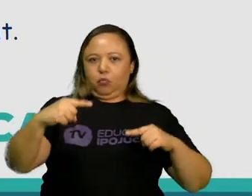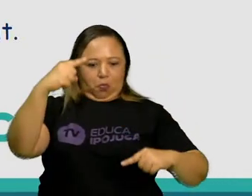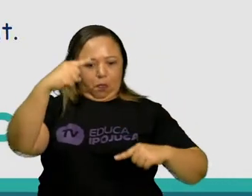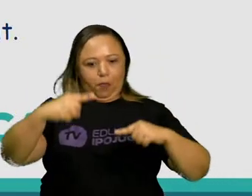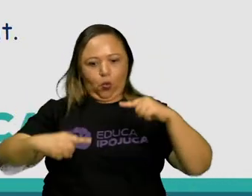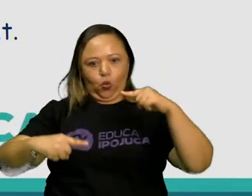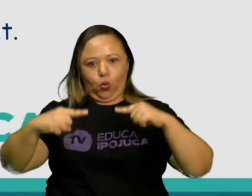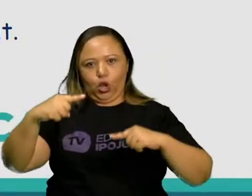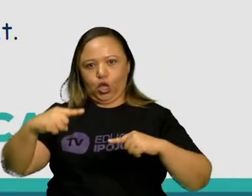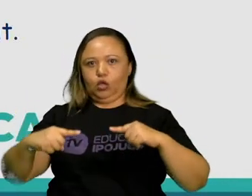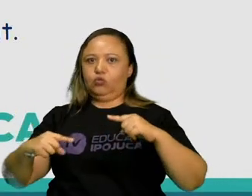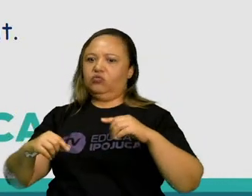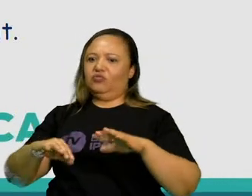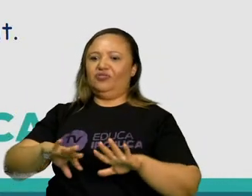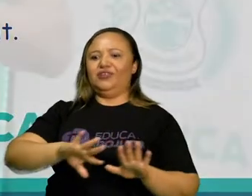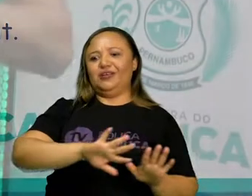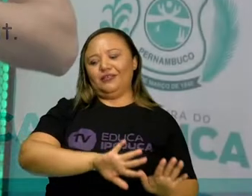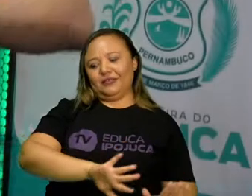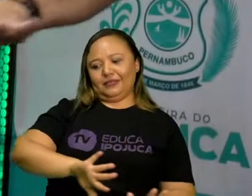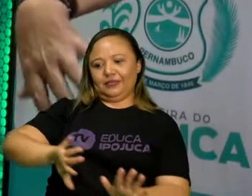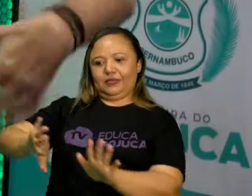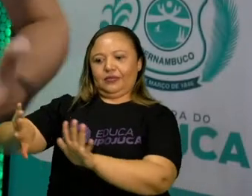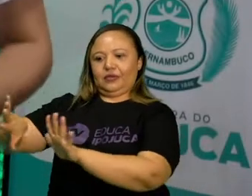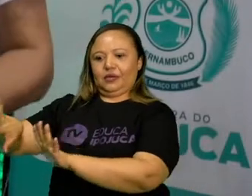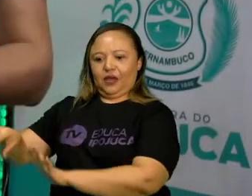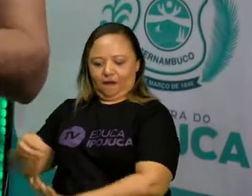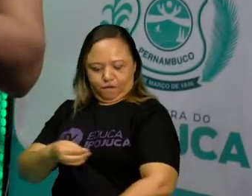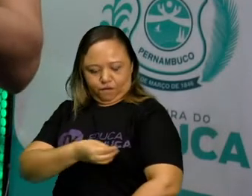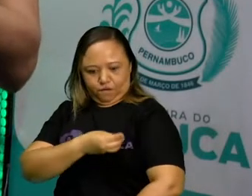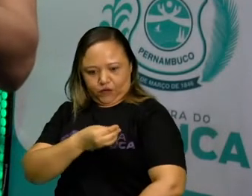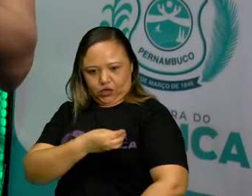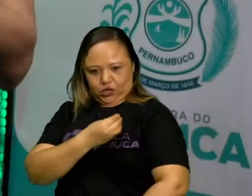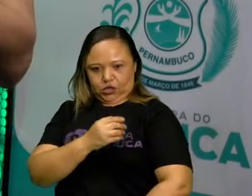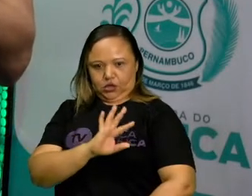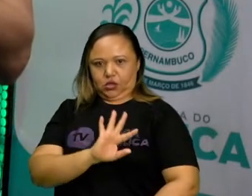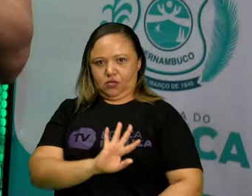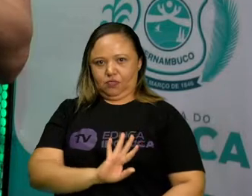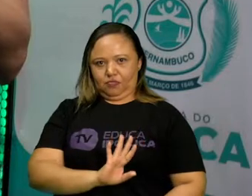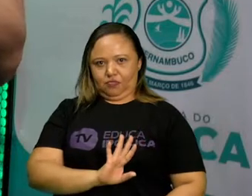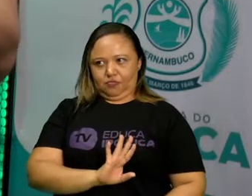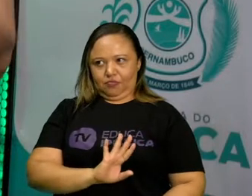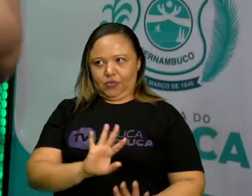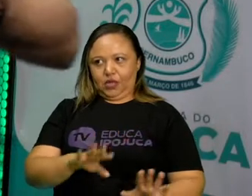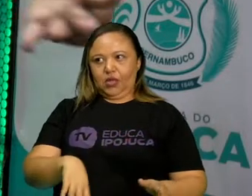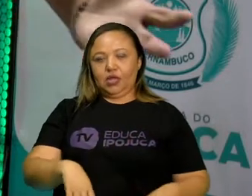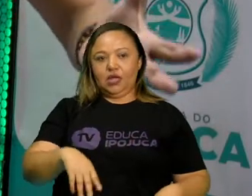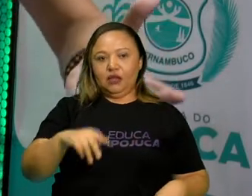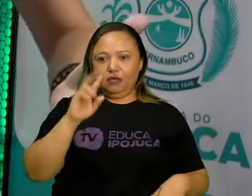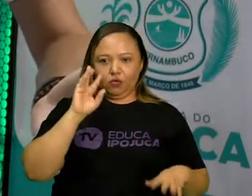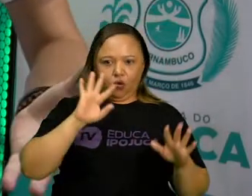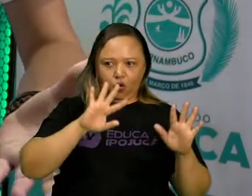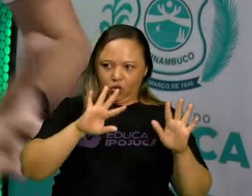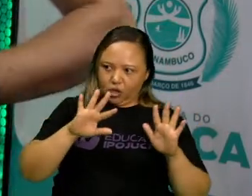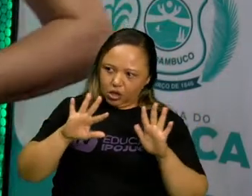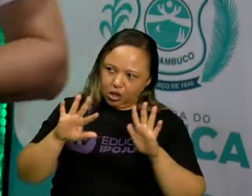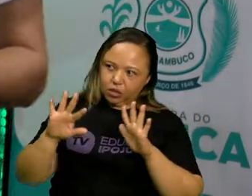tira o espectador da passividade e joga na atividade. Ele faz com que o espectador